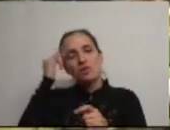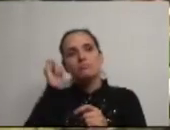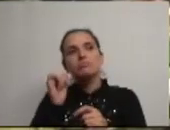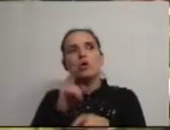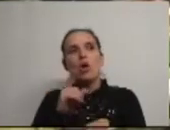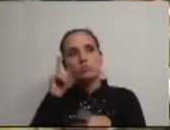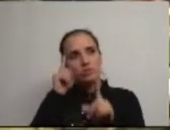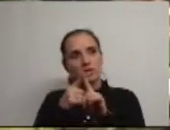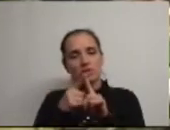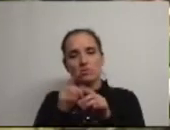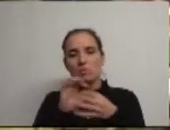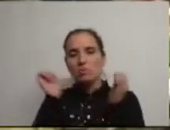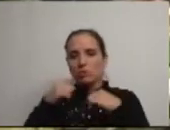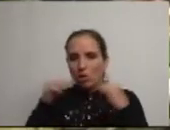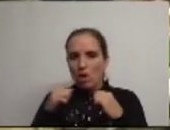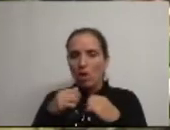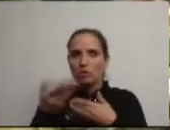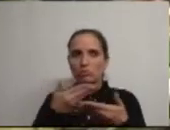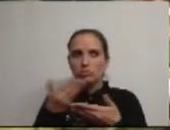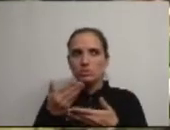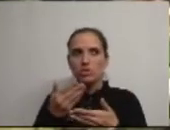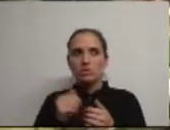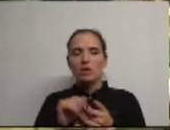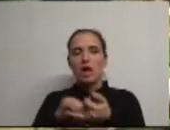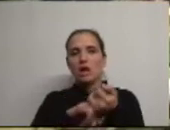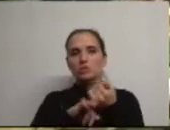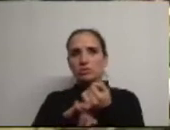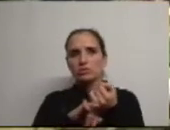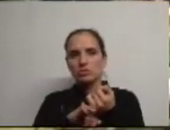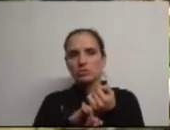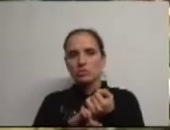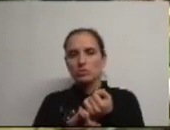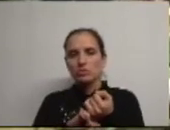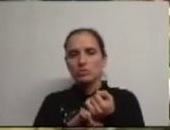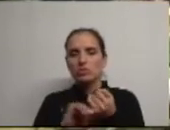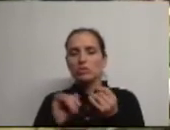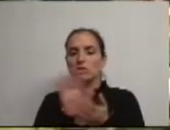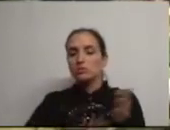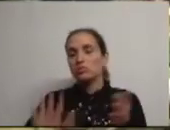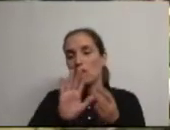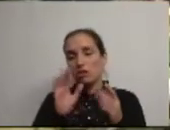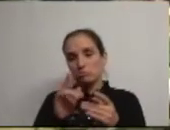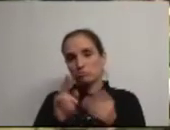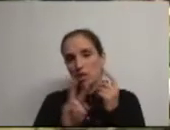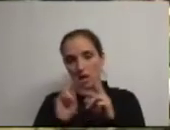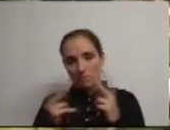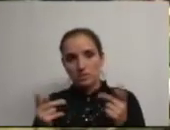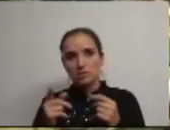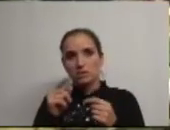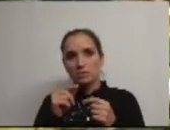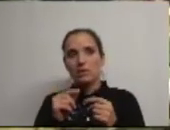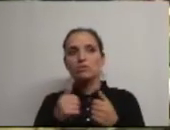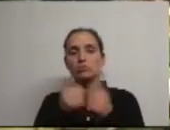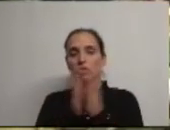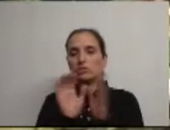no processo de implementação do protocolo de colaboração estabelecido entre a Associação Nacional de Municípios, a Confederação Nacional das Instituições de